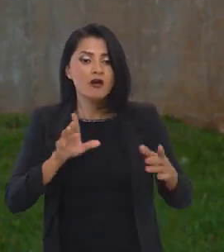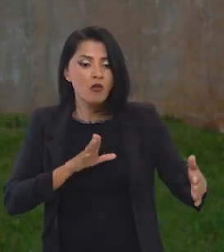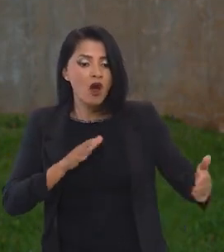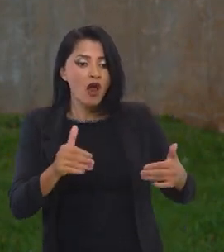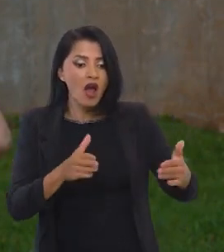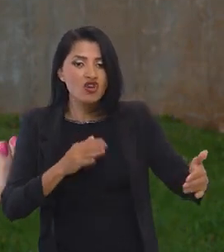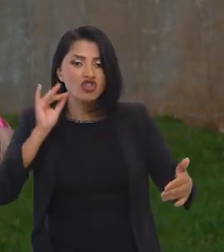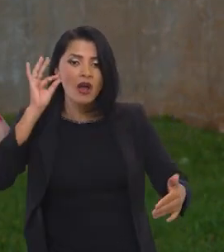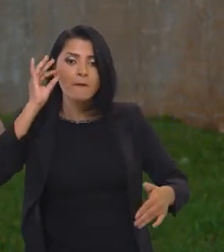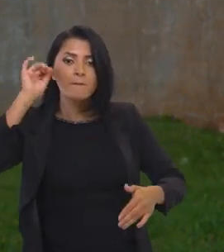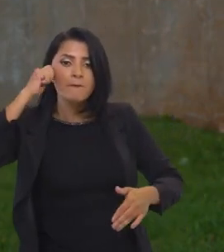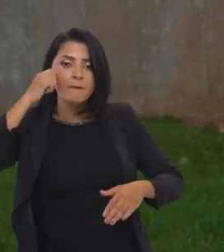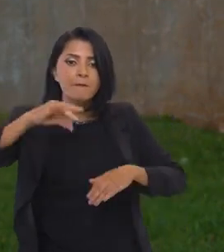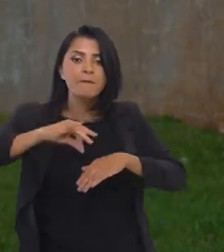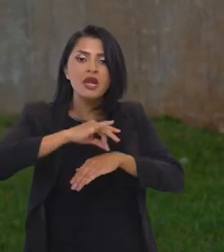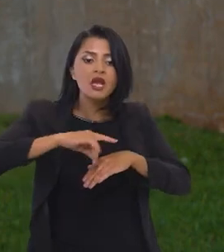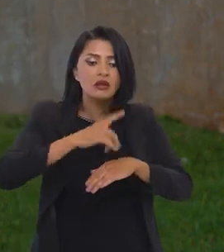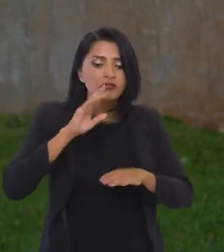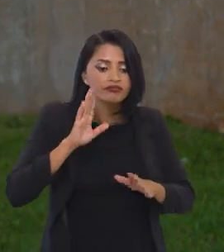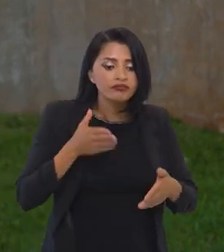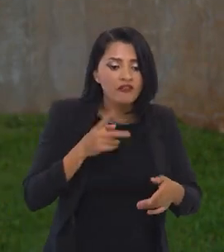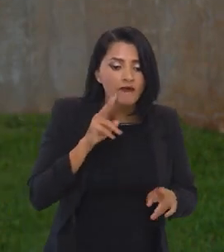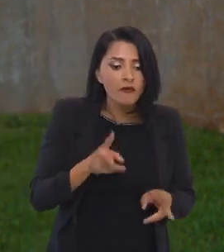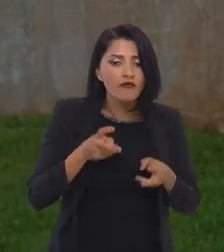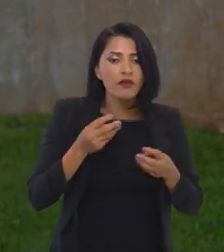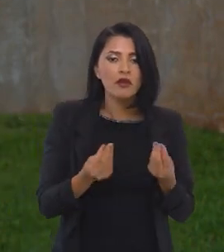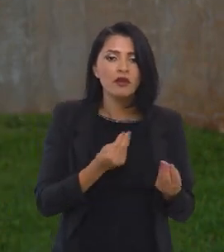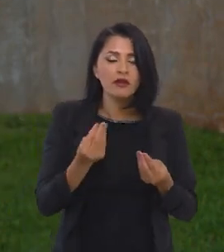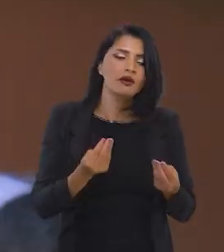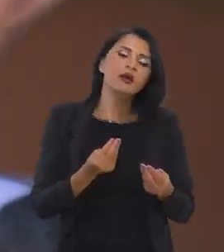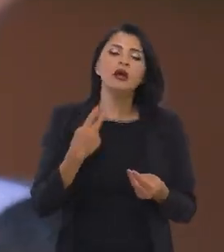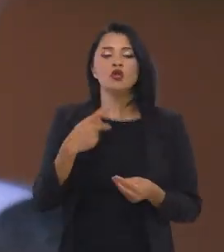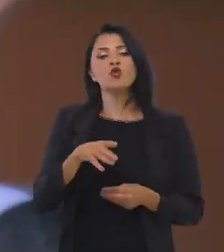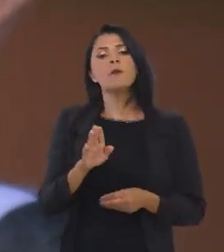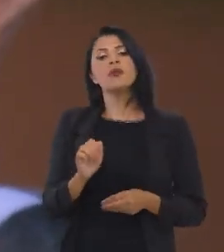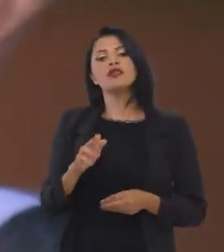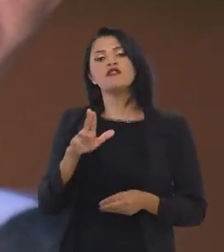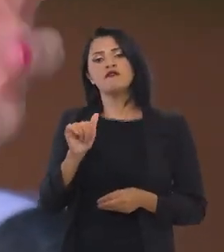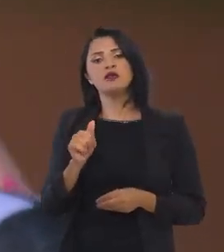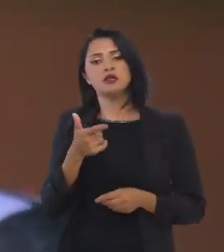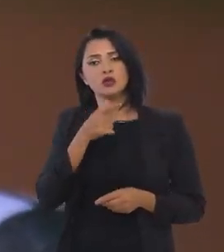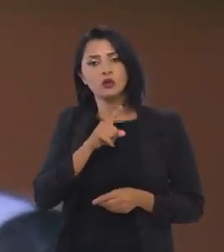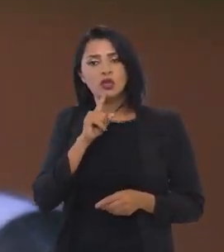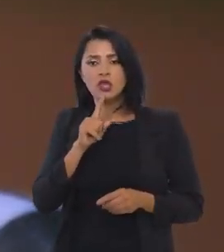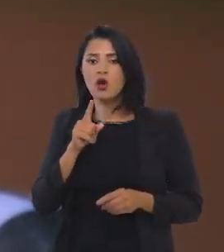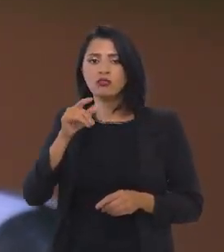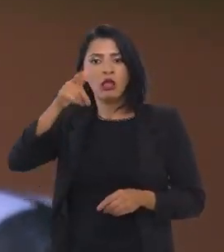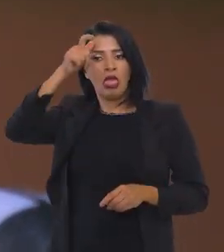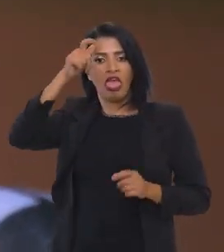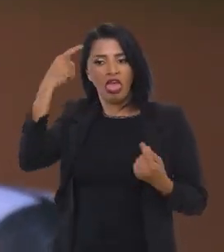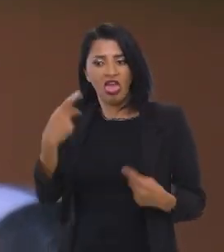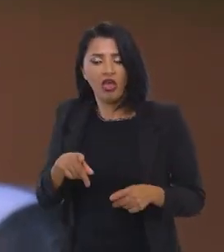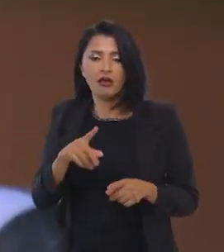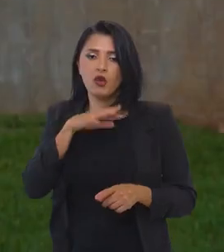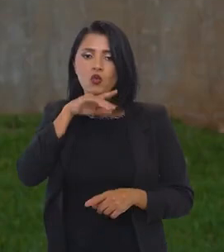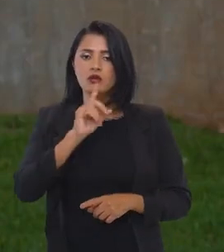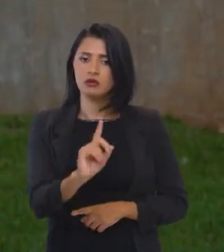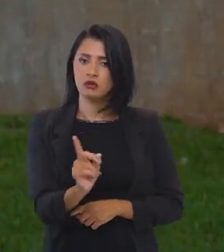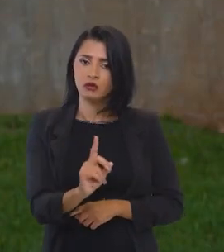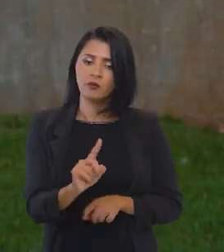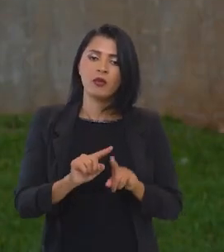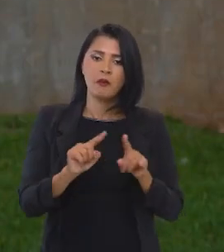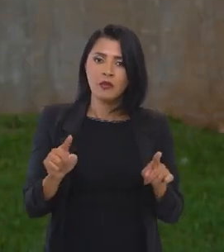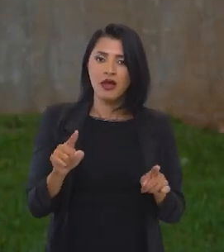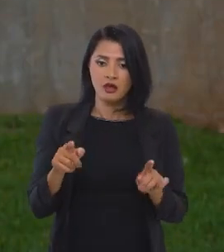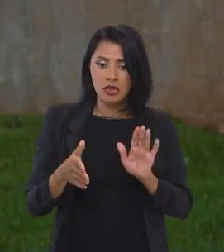de vamos abrir a caixa preta dos benefícios. Não demonizando o benefício tributário, mas assim, eles estão chegando onde precisa. O